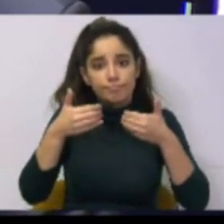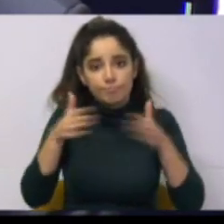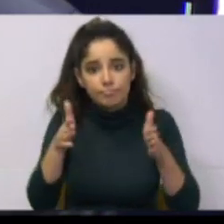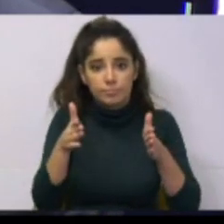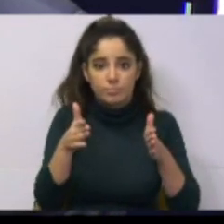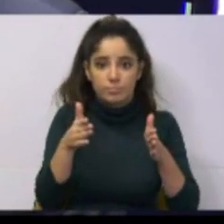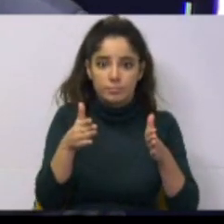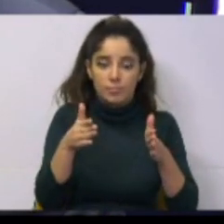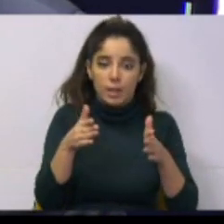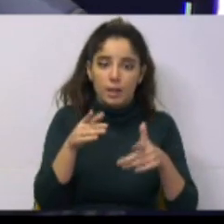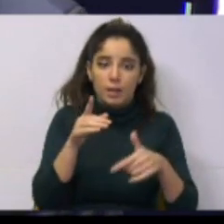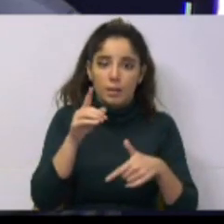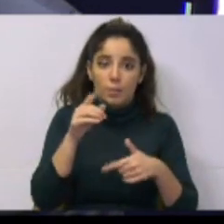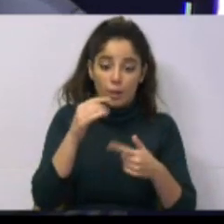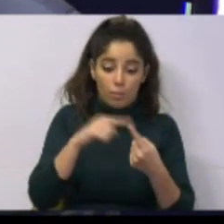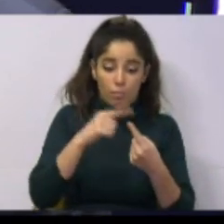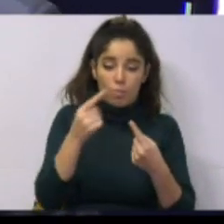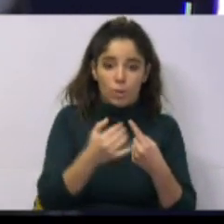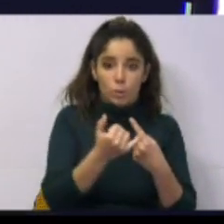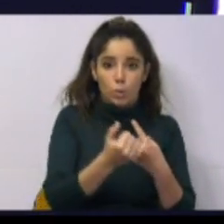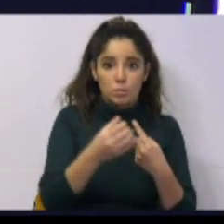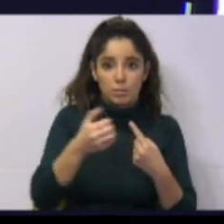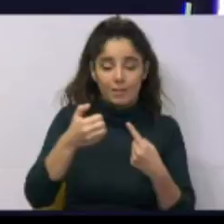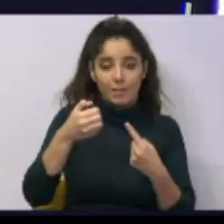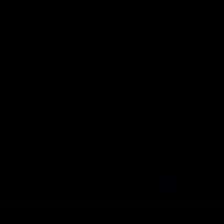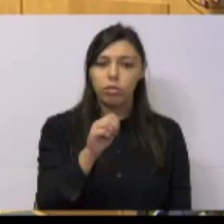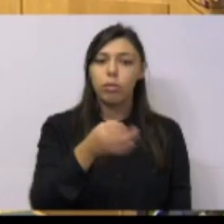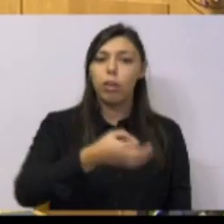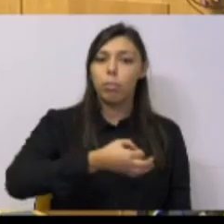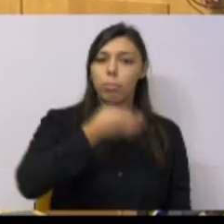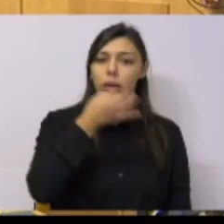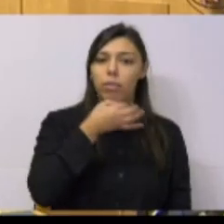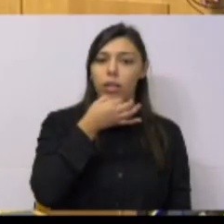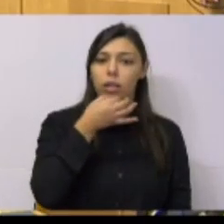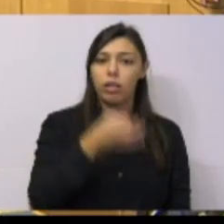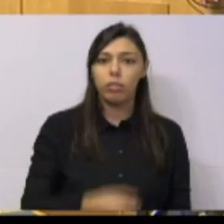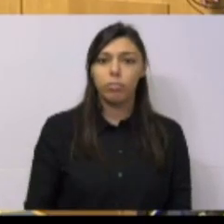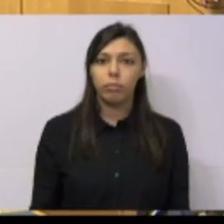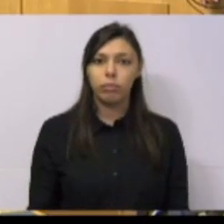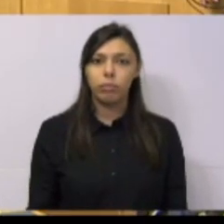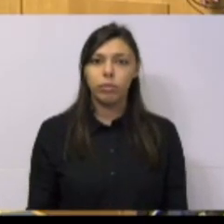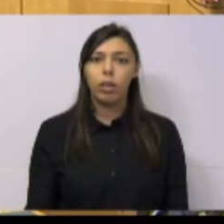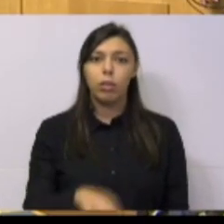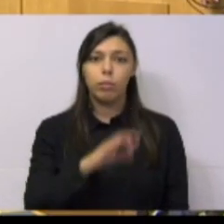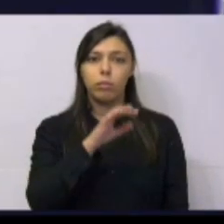programa, para 2017 e 2018? Sr. Presidente, Sr. Vice-Presidente,